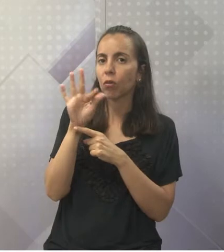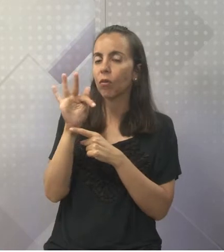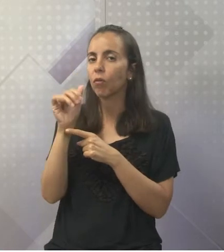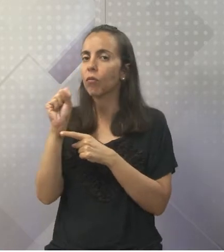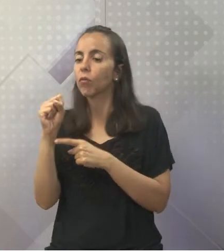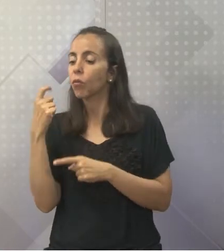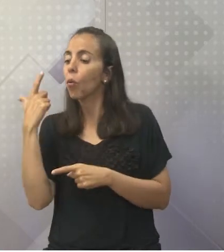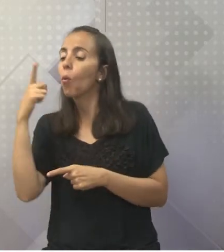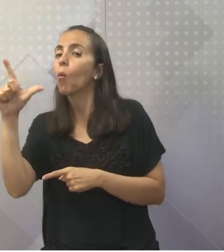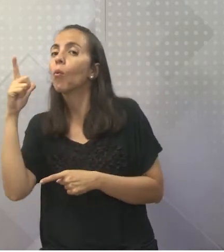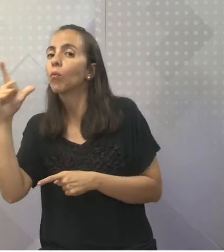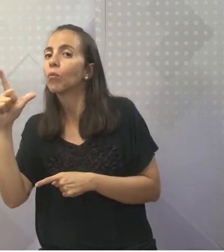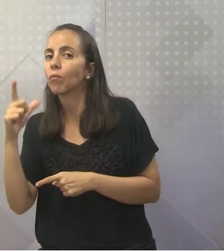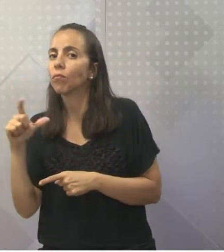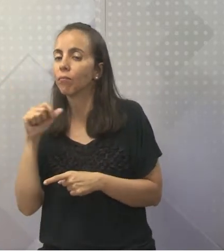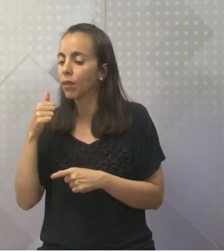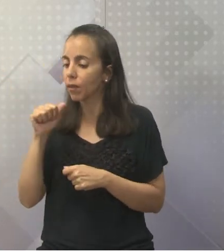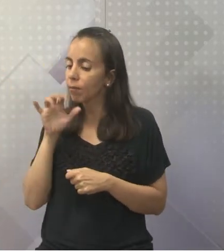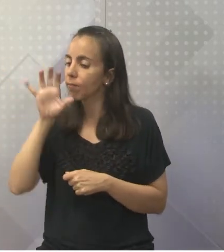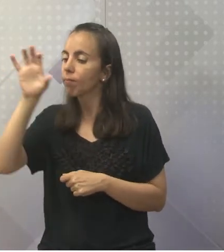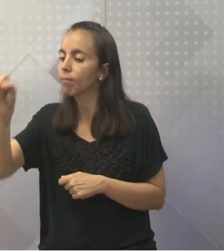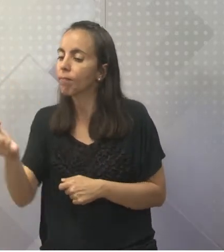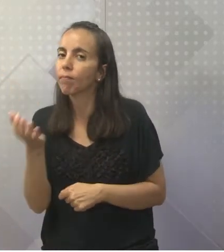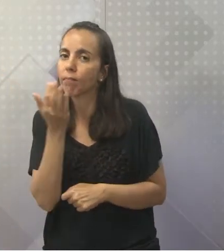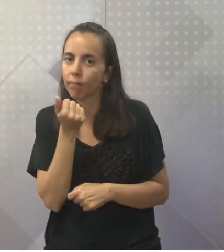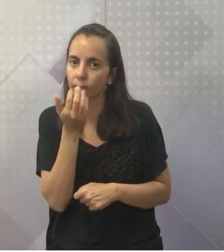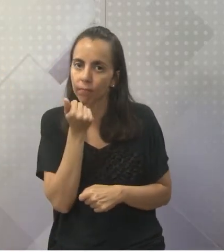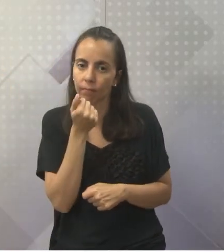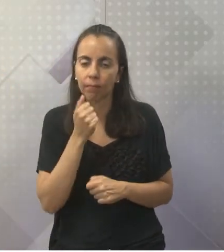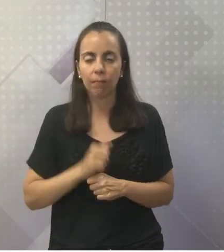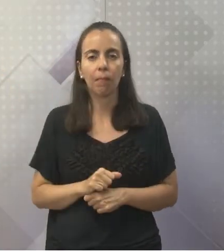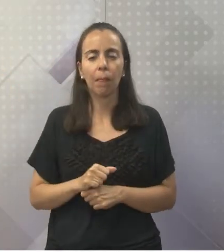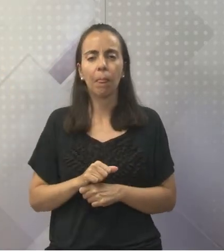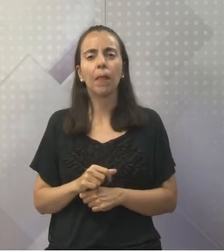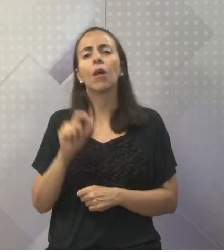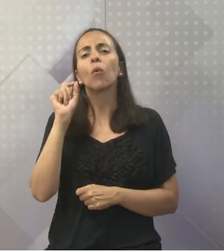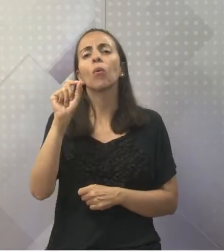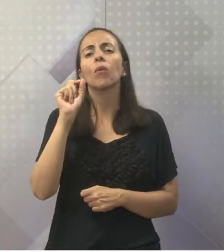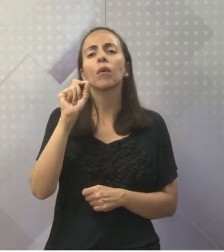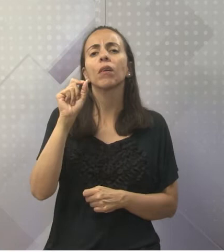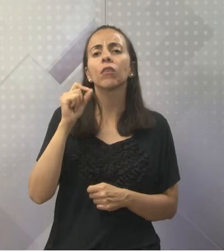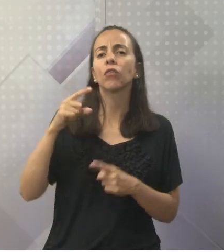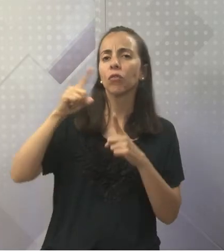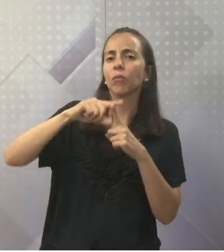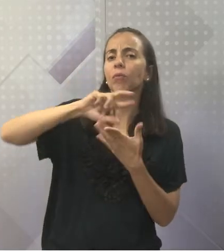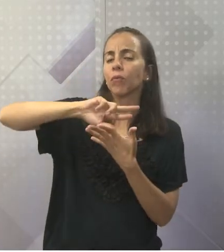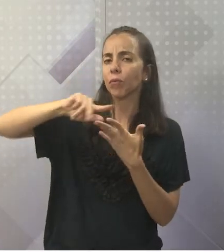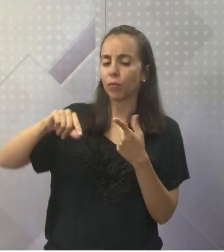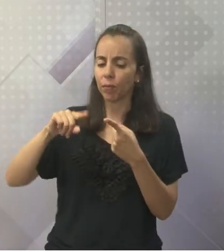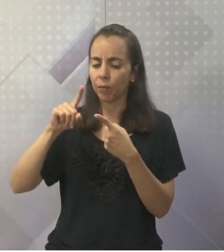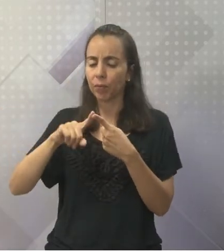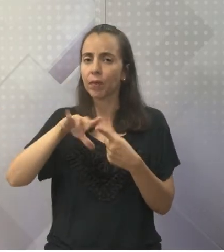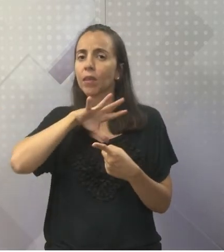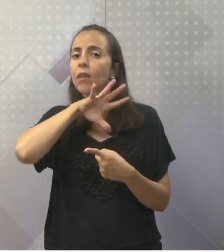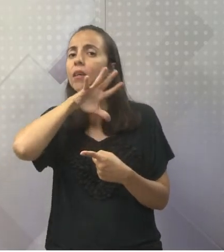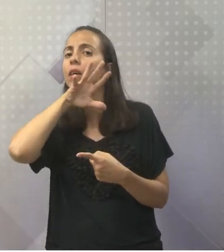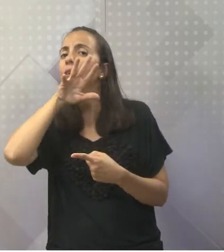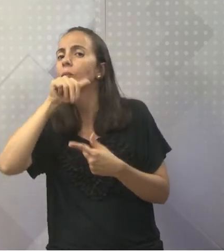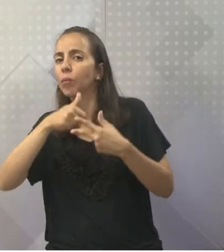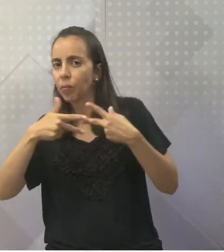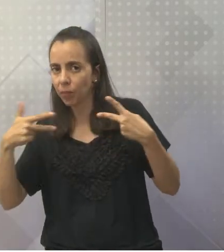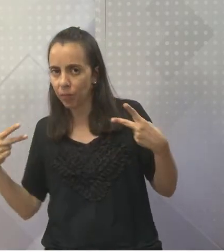Ele não produz. Professor, quem são os seres heterótrofos? Animais são heterótrofos.